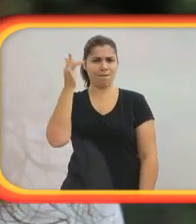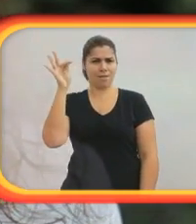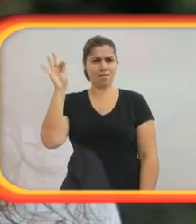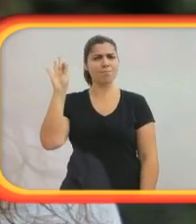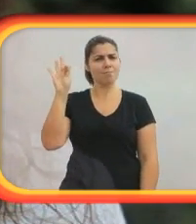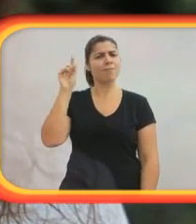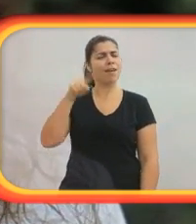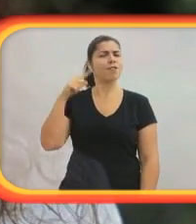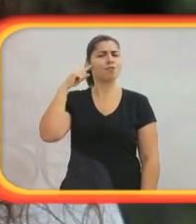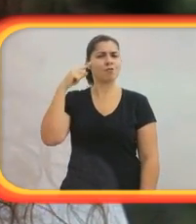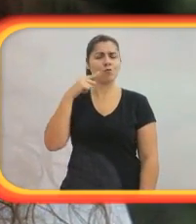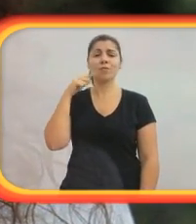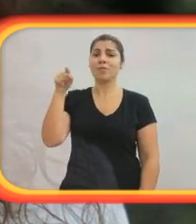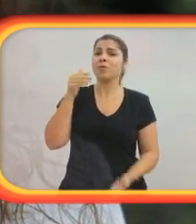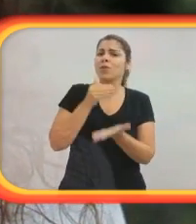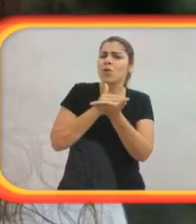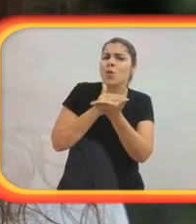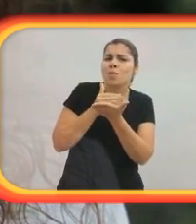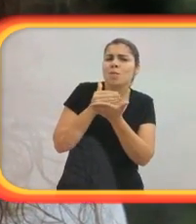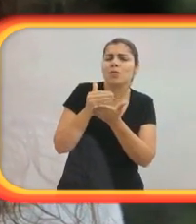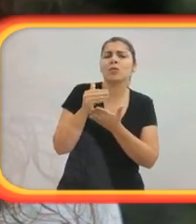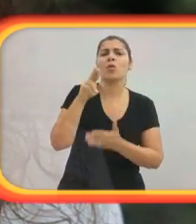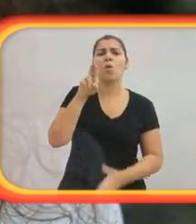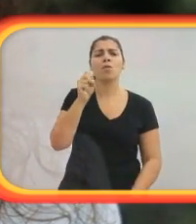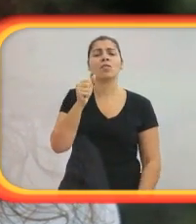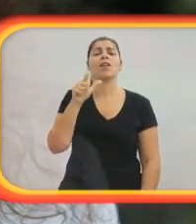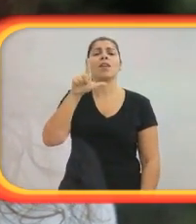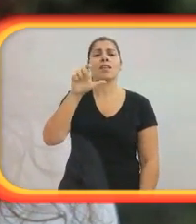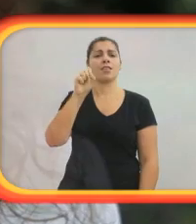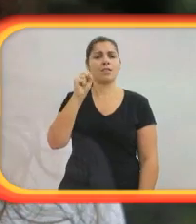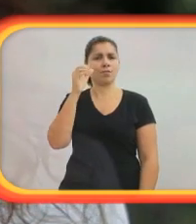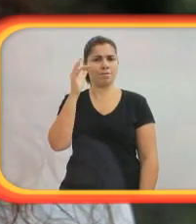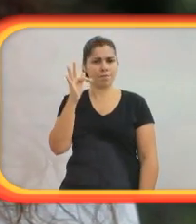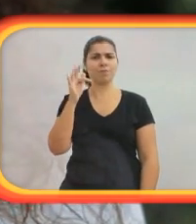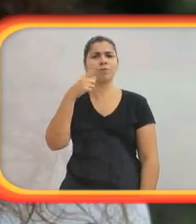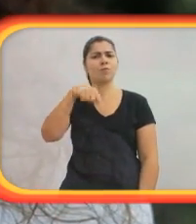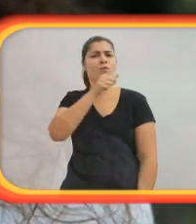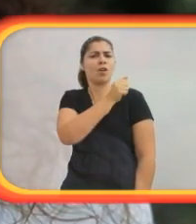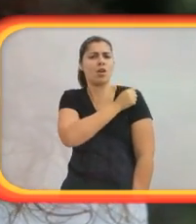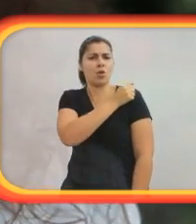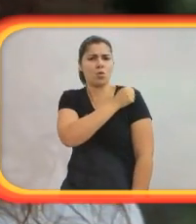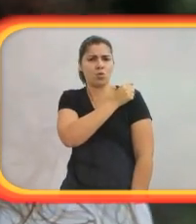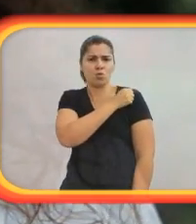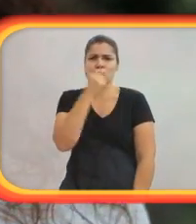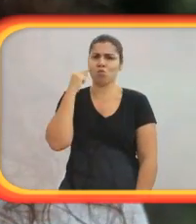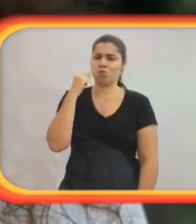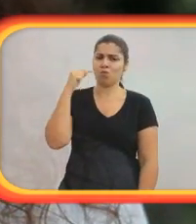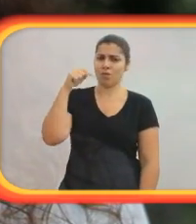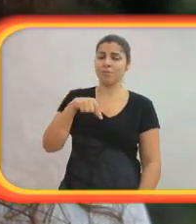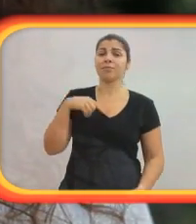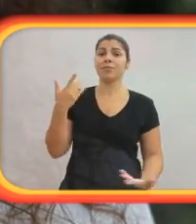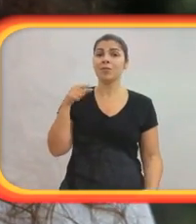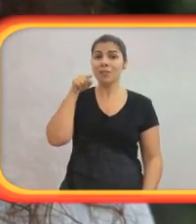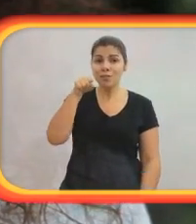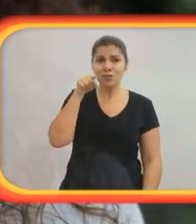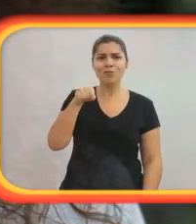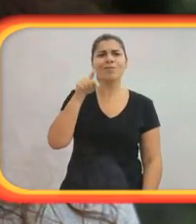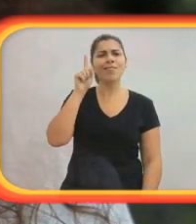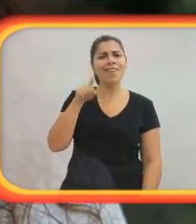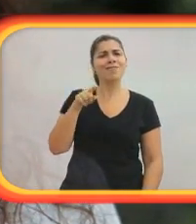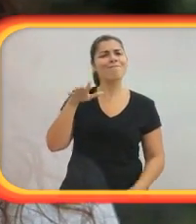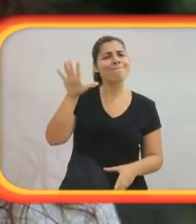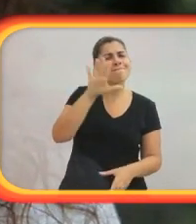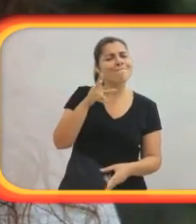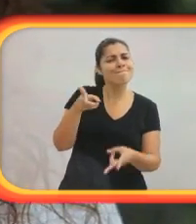quando foi criado o Instituto Nacional de Educação de Surdos no Brasil, veio um professor de